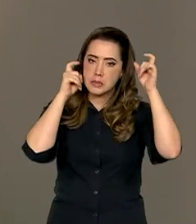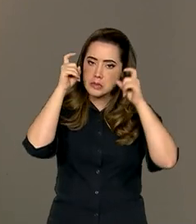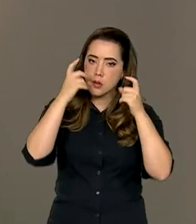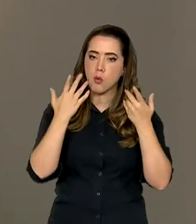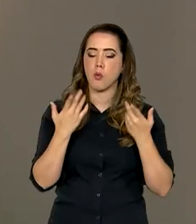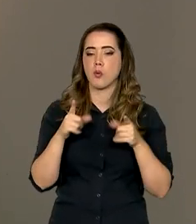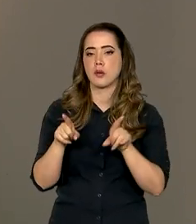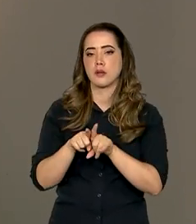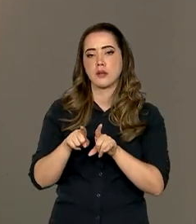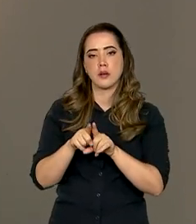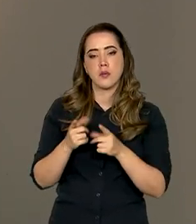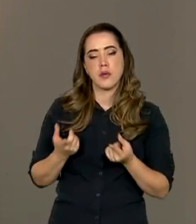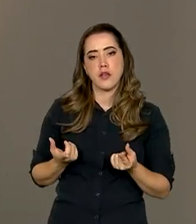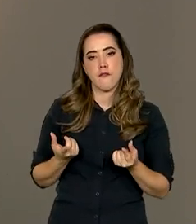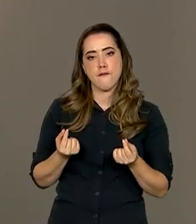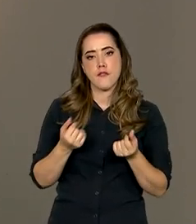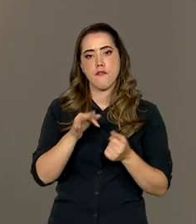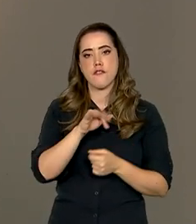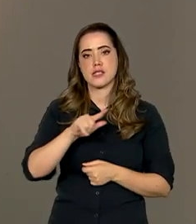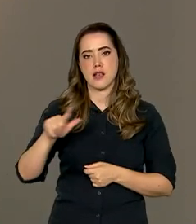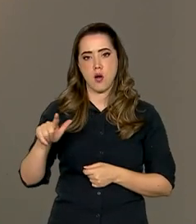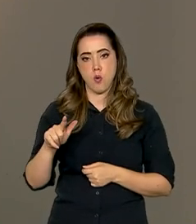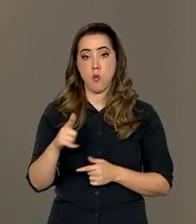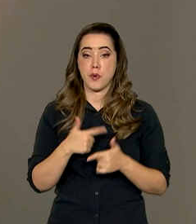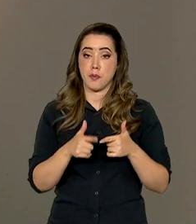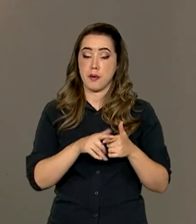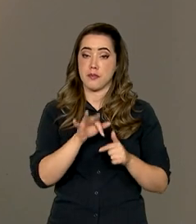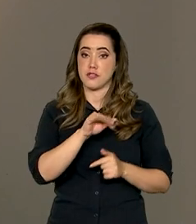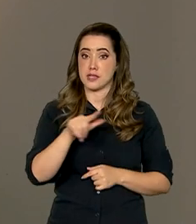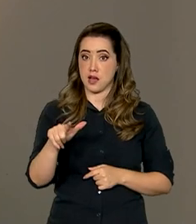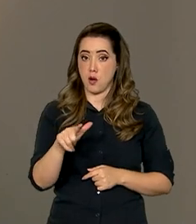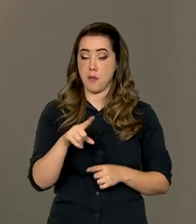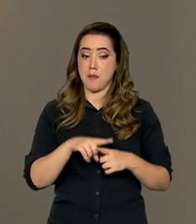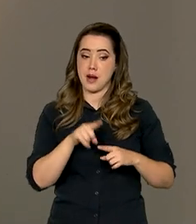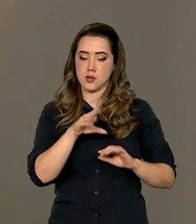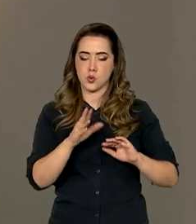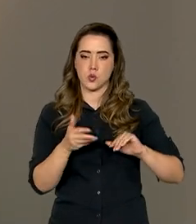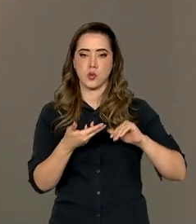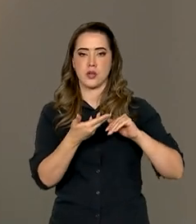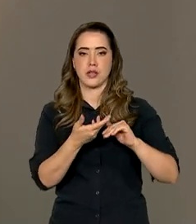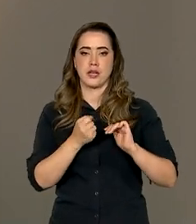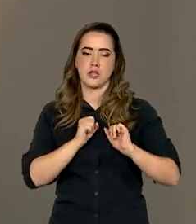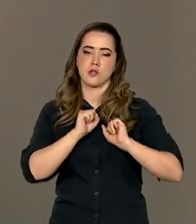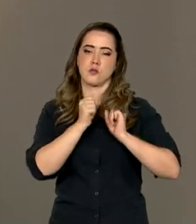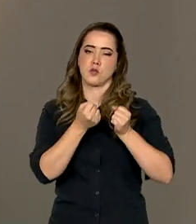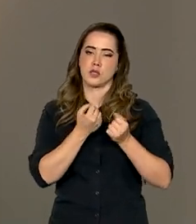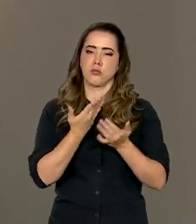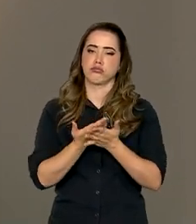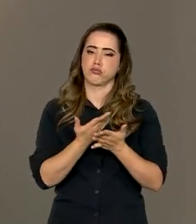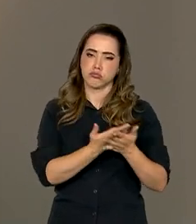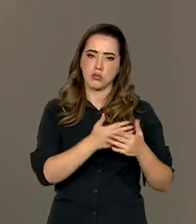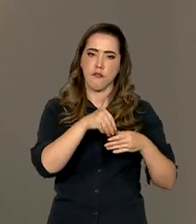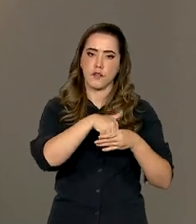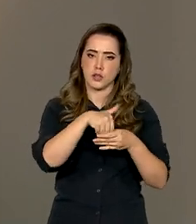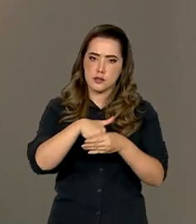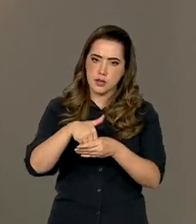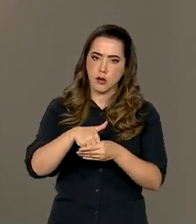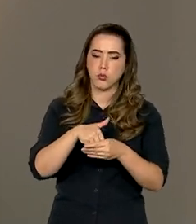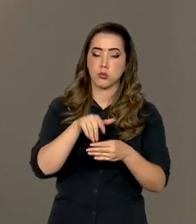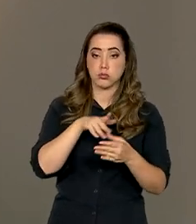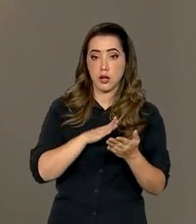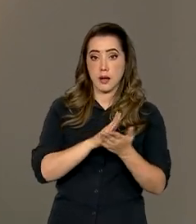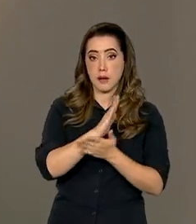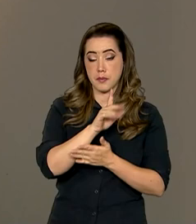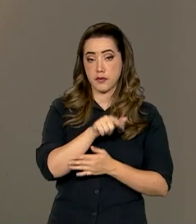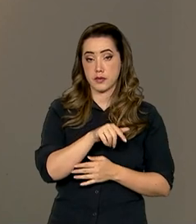E, também, a questão fiscal. Mas, uma vez que o Congresso nosso está encaminhando a aprovação da